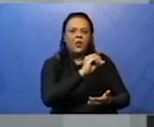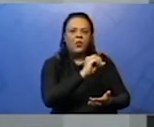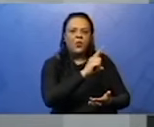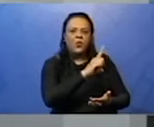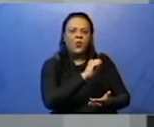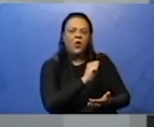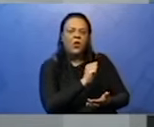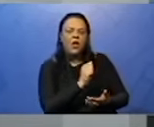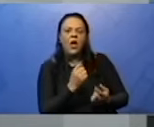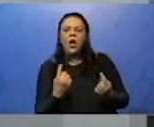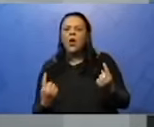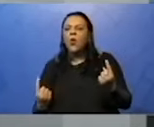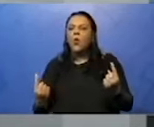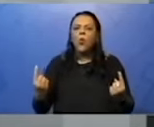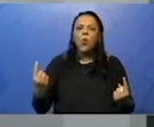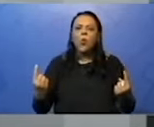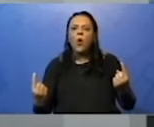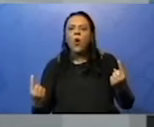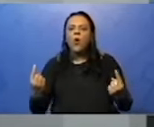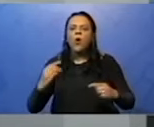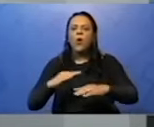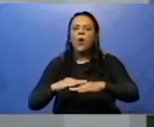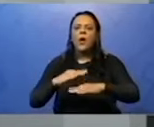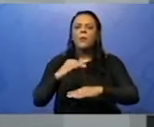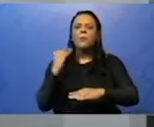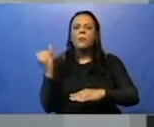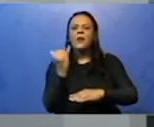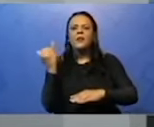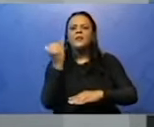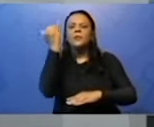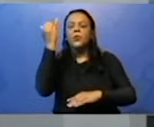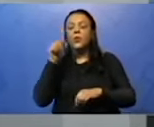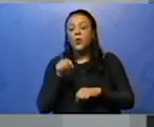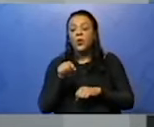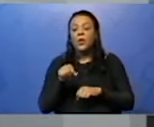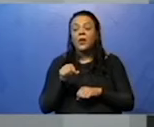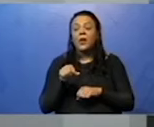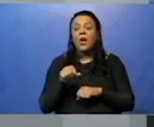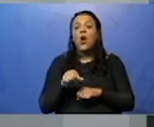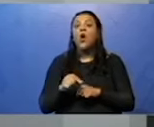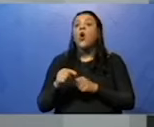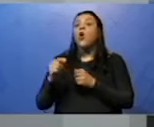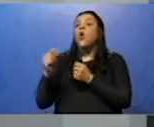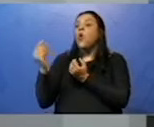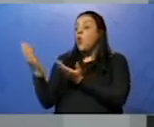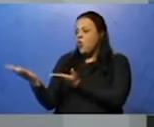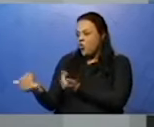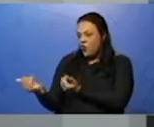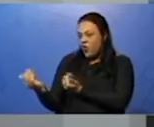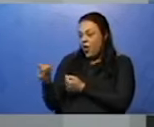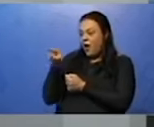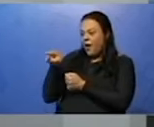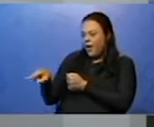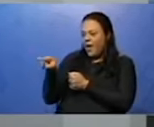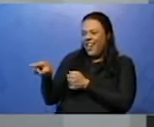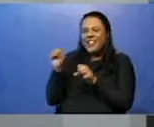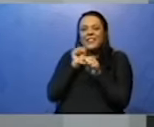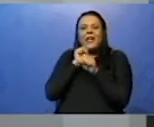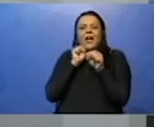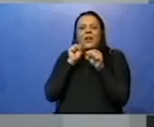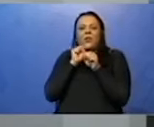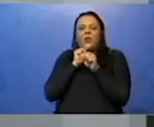E o assunto não é a escola que adorou, são os jovens que adoraram. Portanto, o meu núcleo é